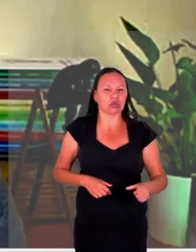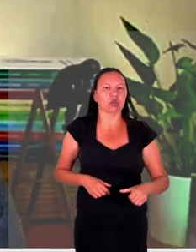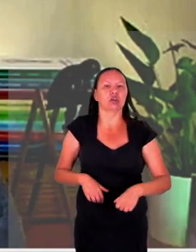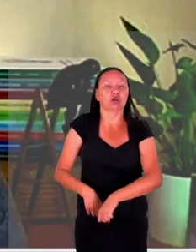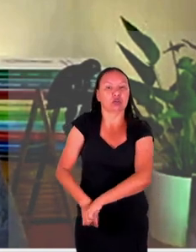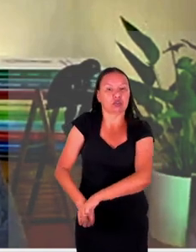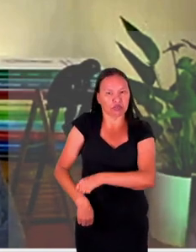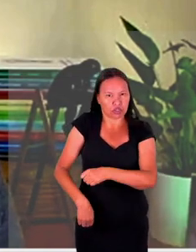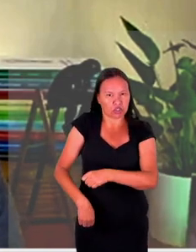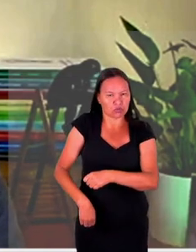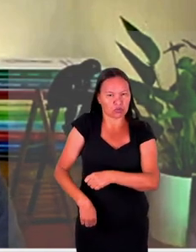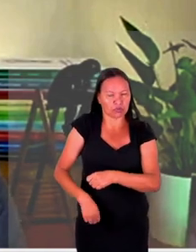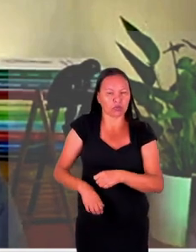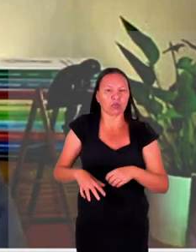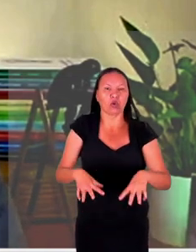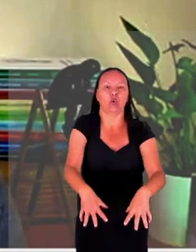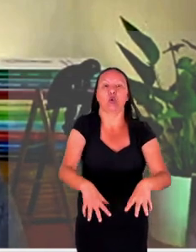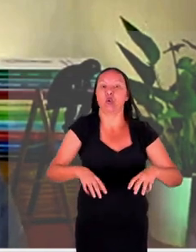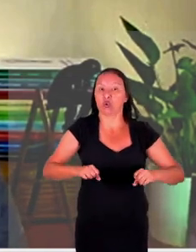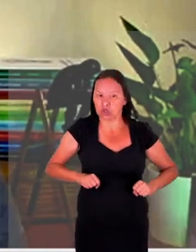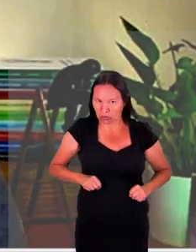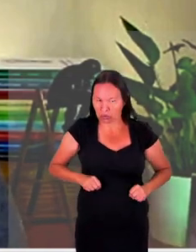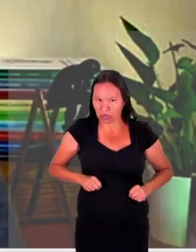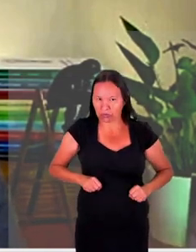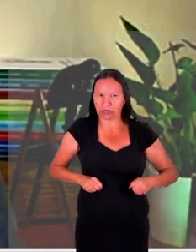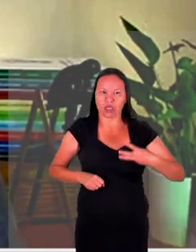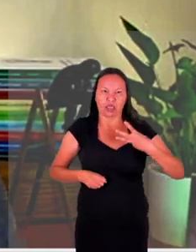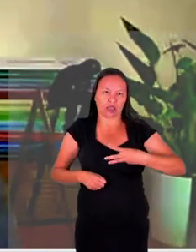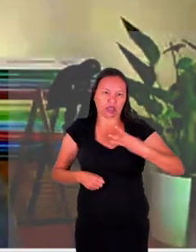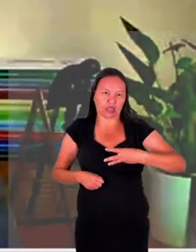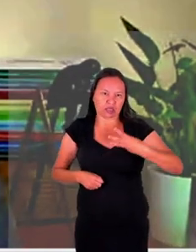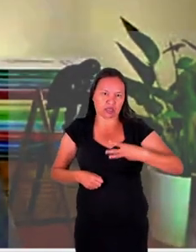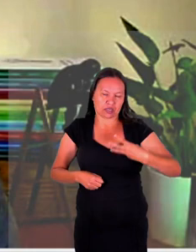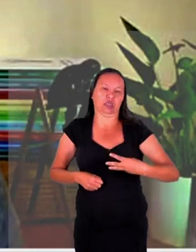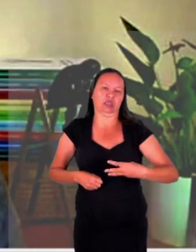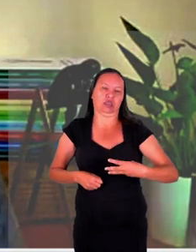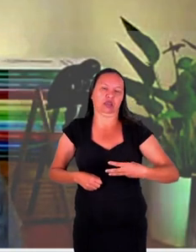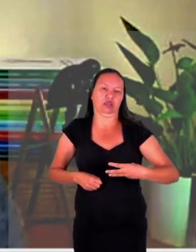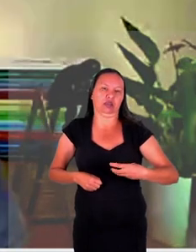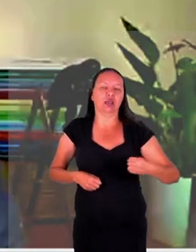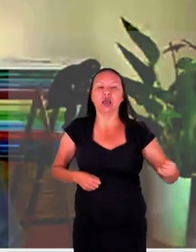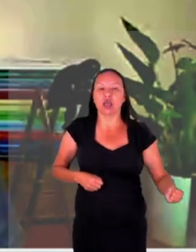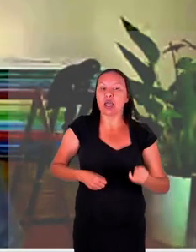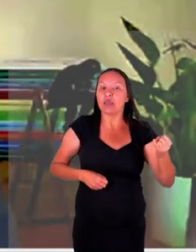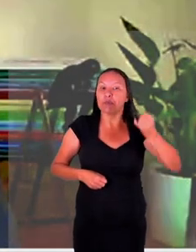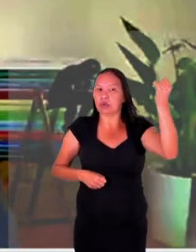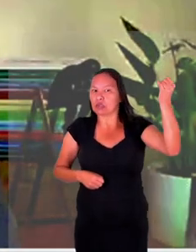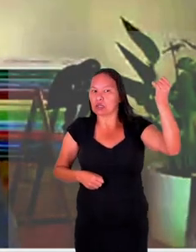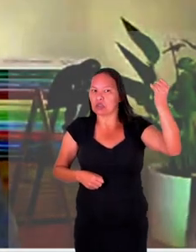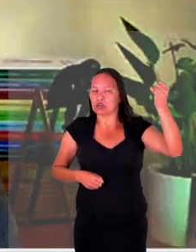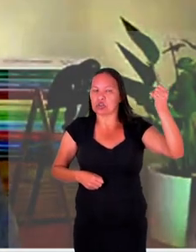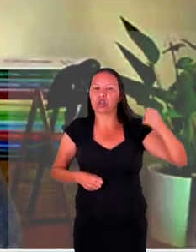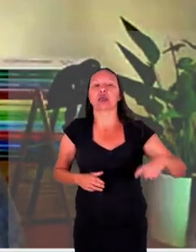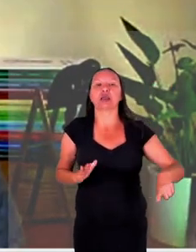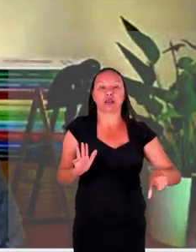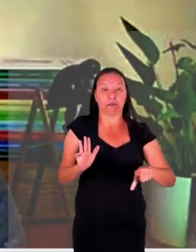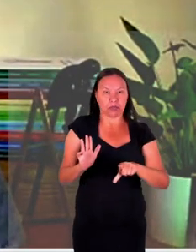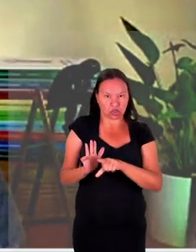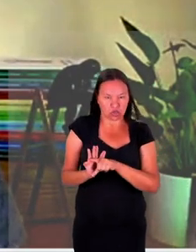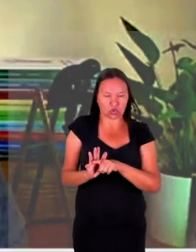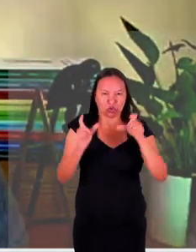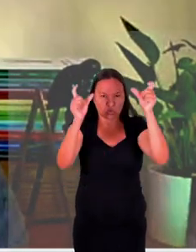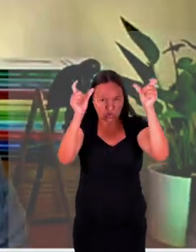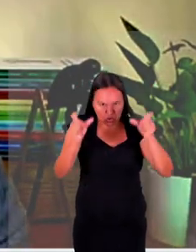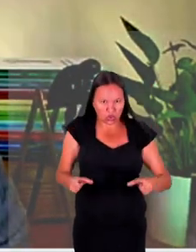tribunal em Haia é a terceira jurisdição ele claro como é competente da sua competência pode julgar que não